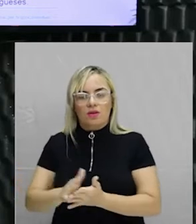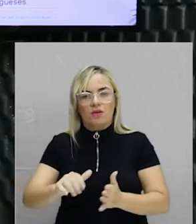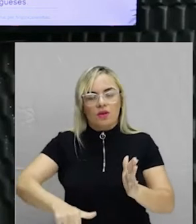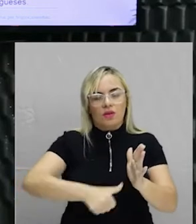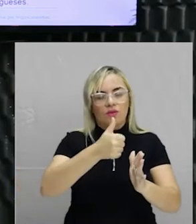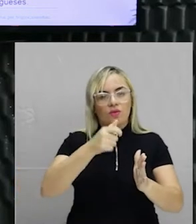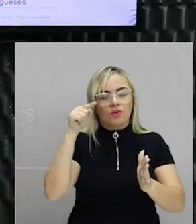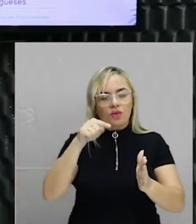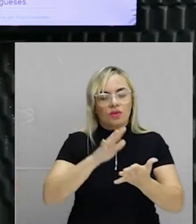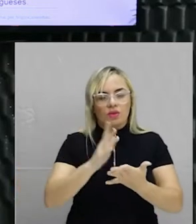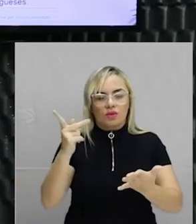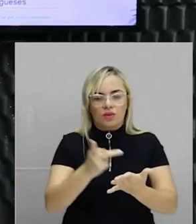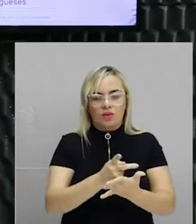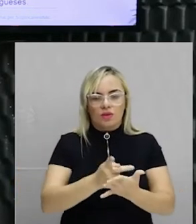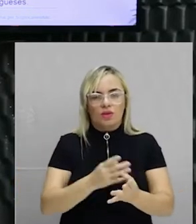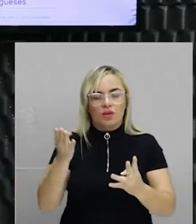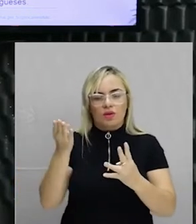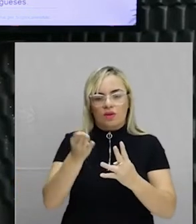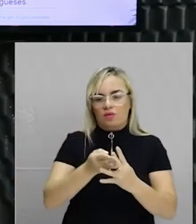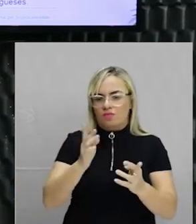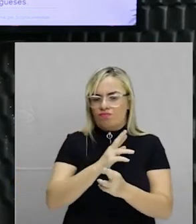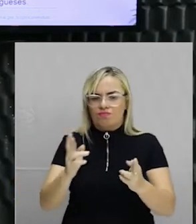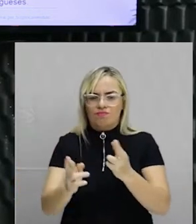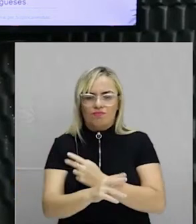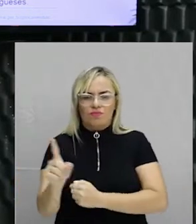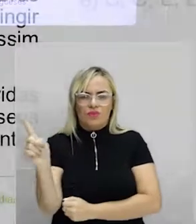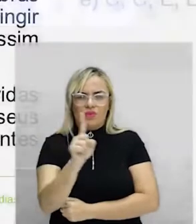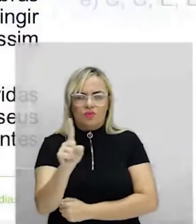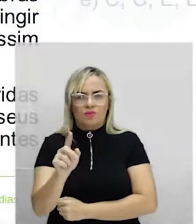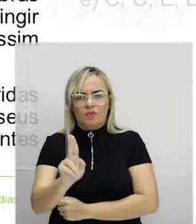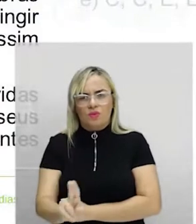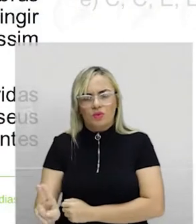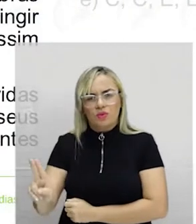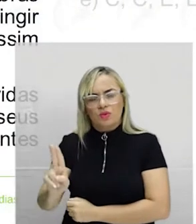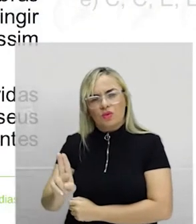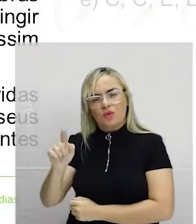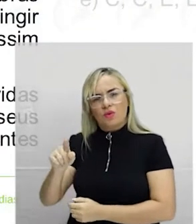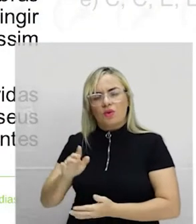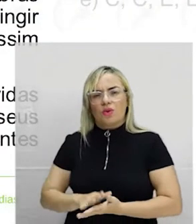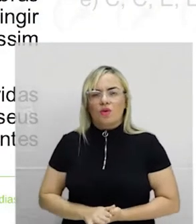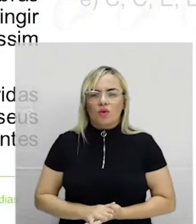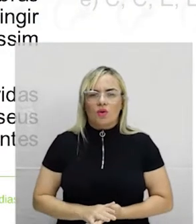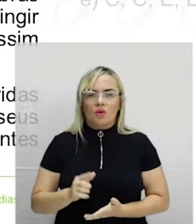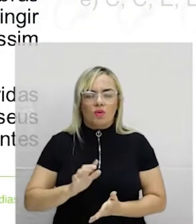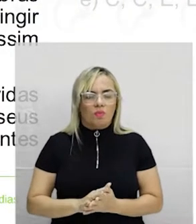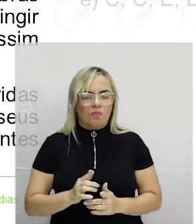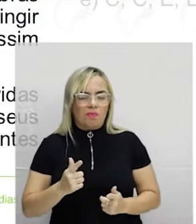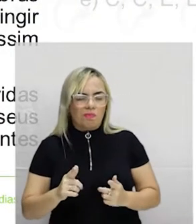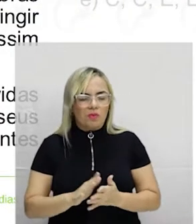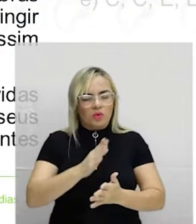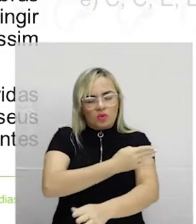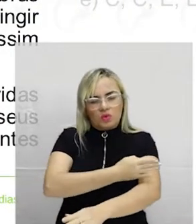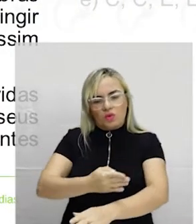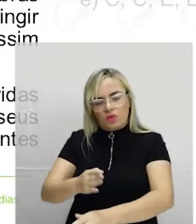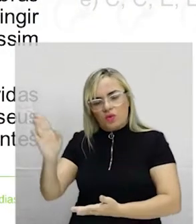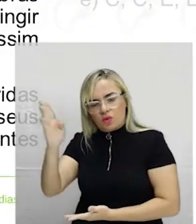pelo seguinte. O barroco não associou elementos decorativos em uma unidade. Como o jeitinho brasileiro foi mesclando, a gente criou